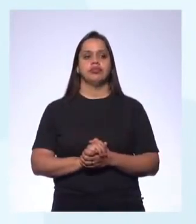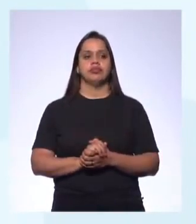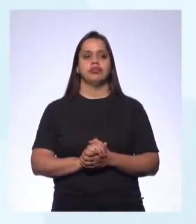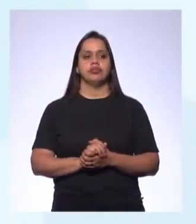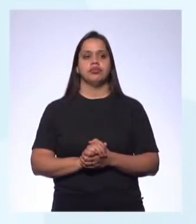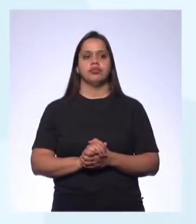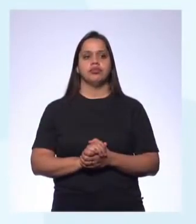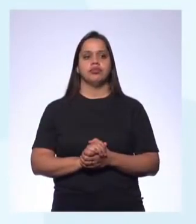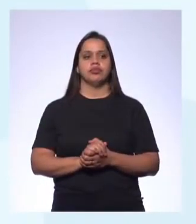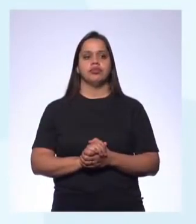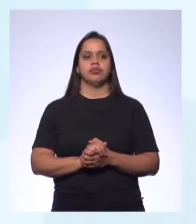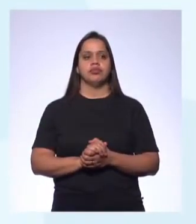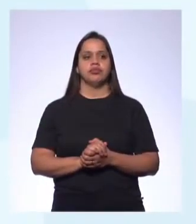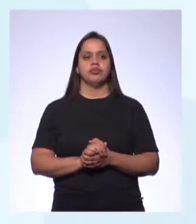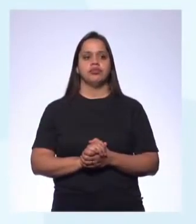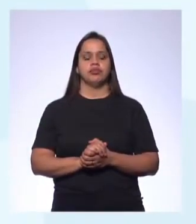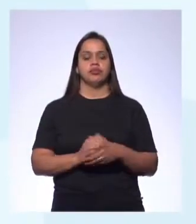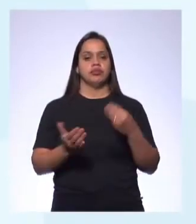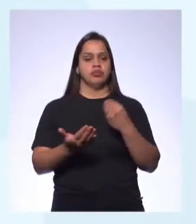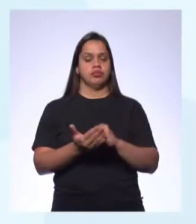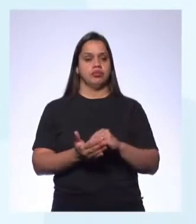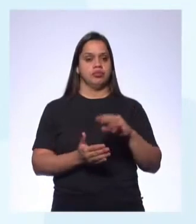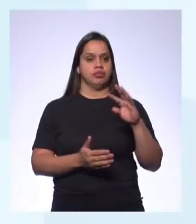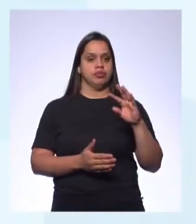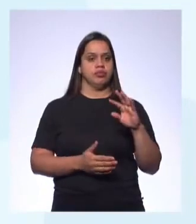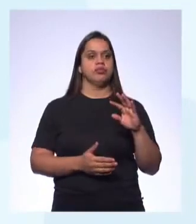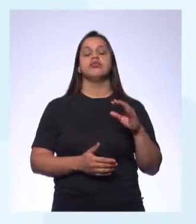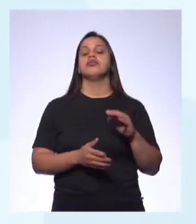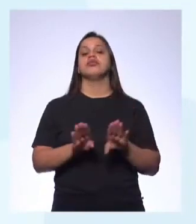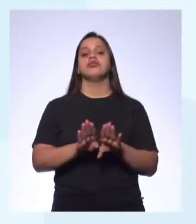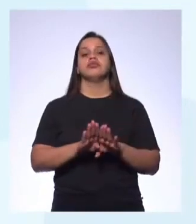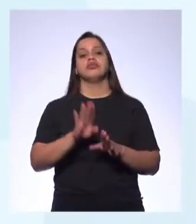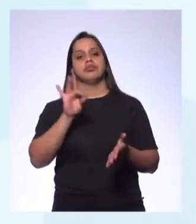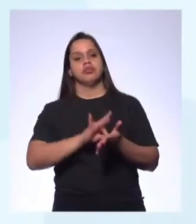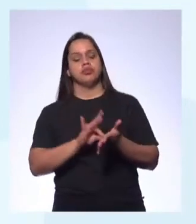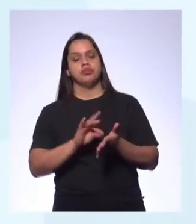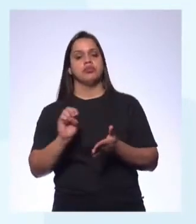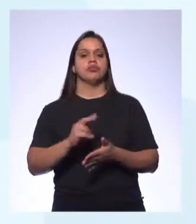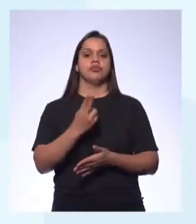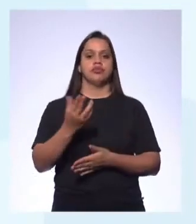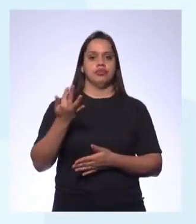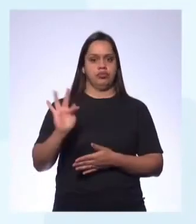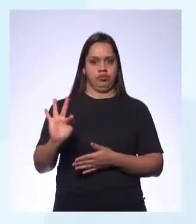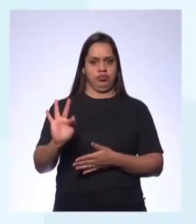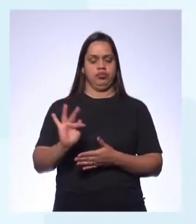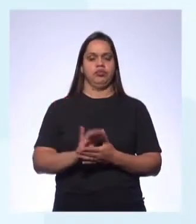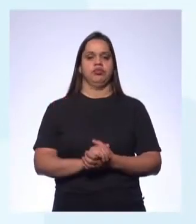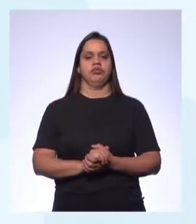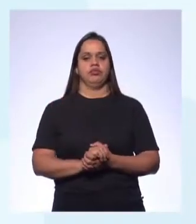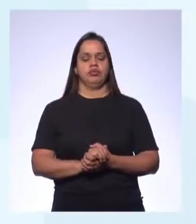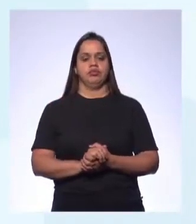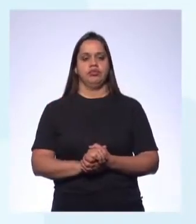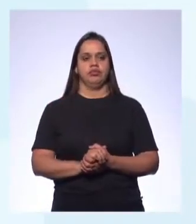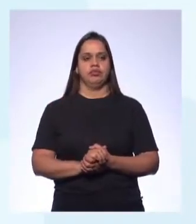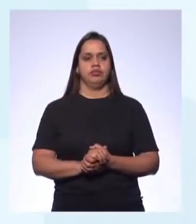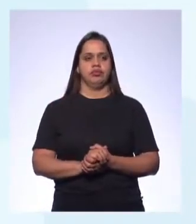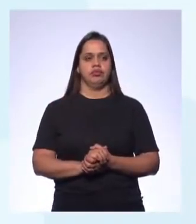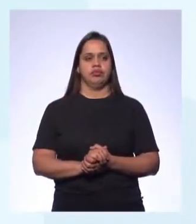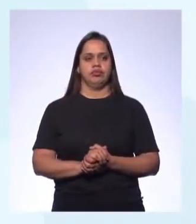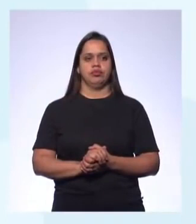are true. Você vai colocar T se for verdadeiro. E F if they are false. E F se a questão for falsa. Está certo?